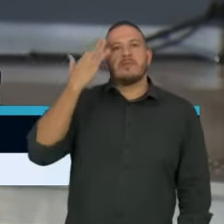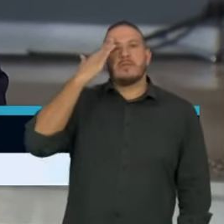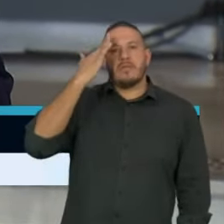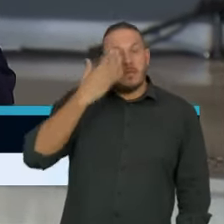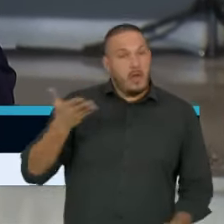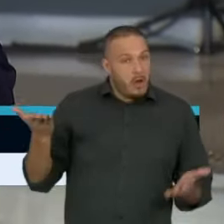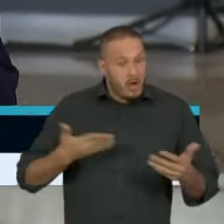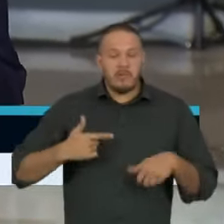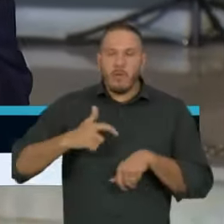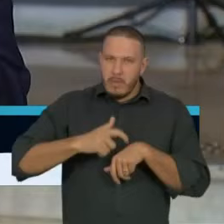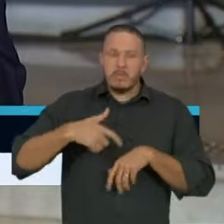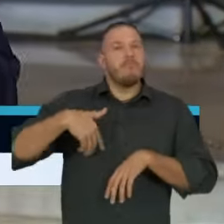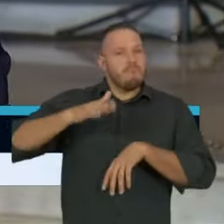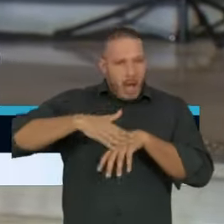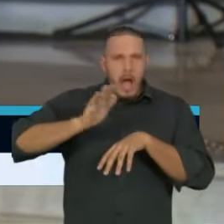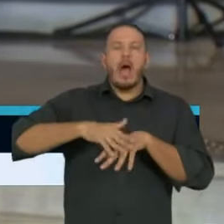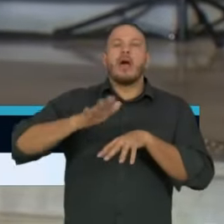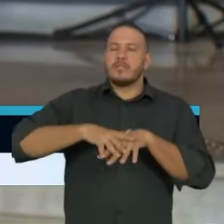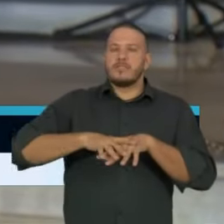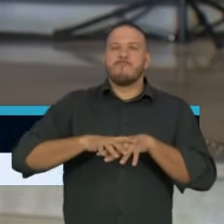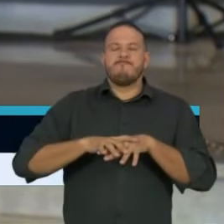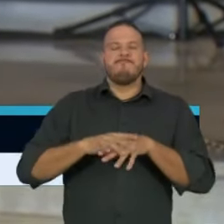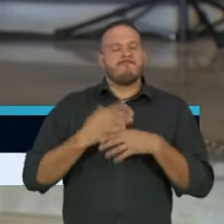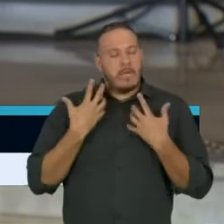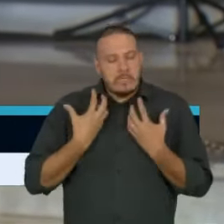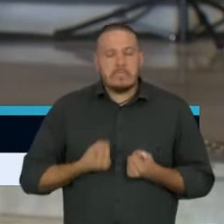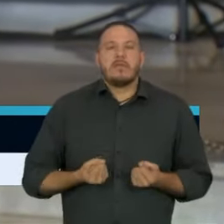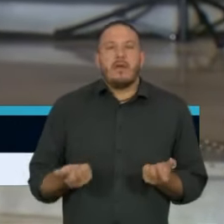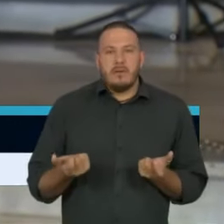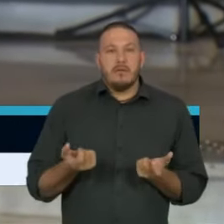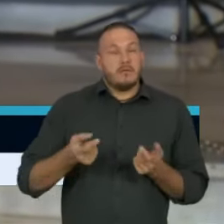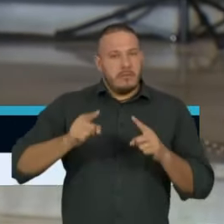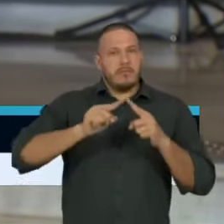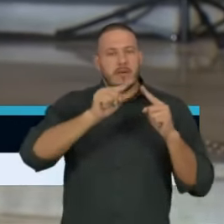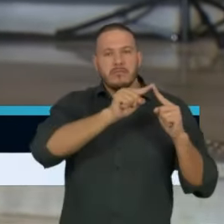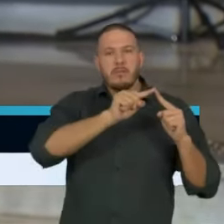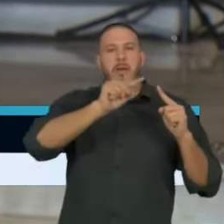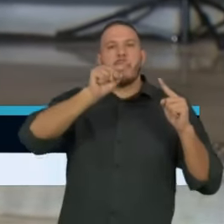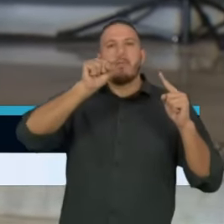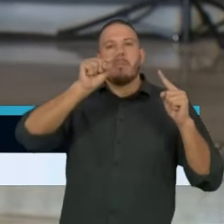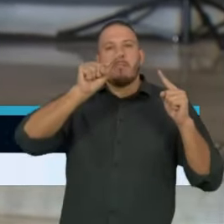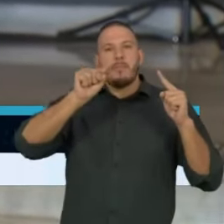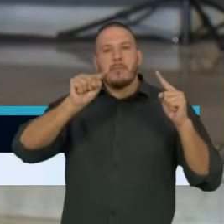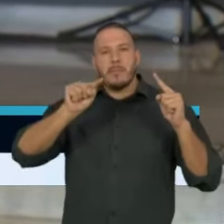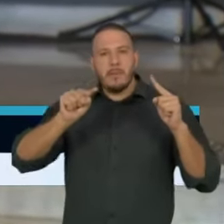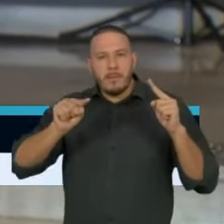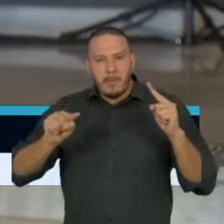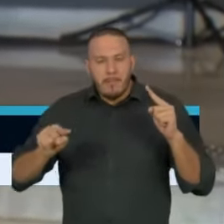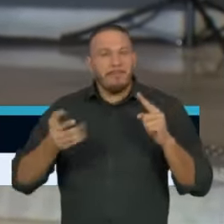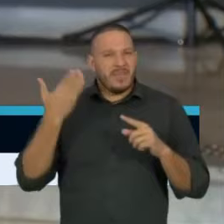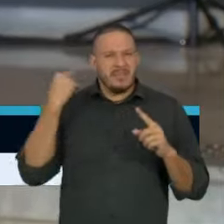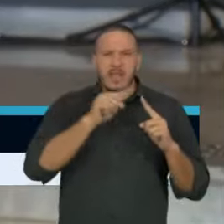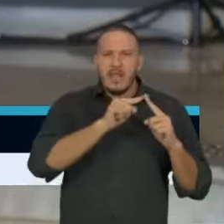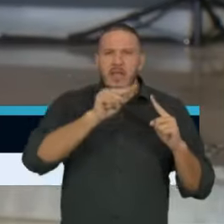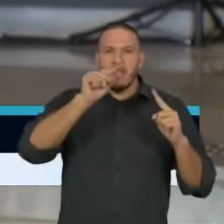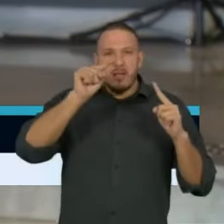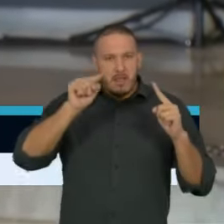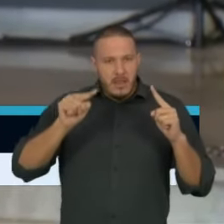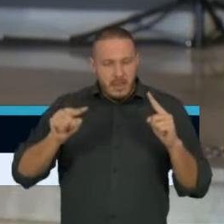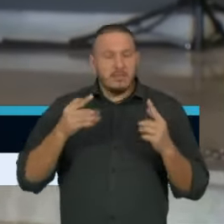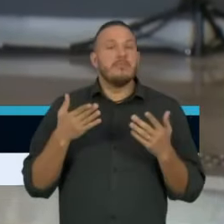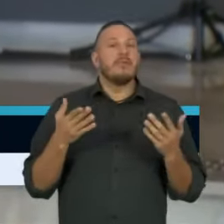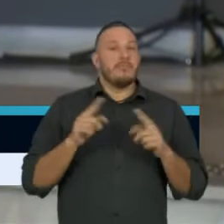que aumentar a aderência. Quer dizer, o decréscimo dessa curva que estava ascendente preocupa,